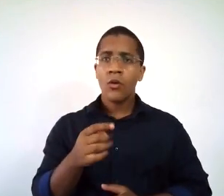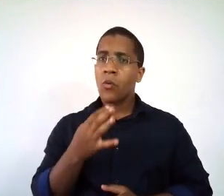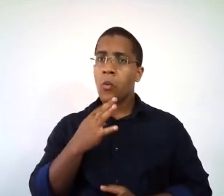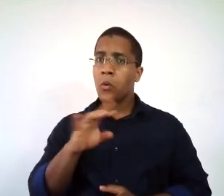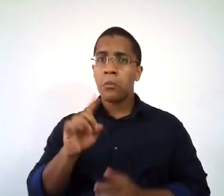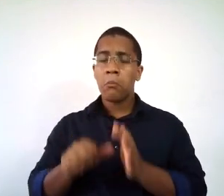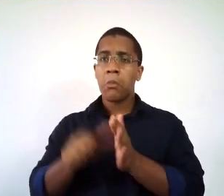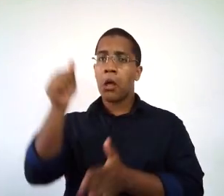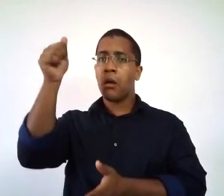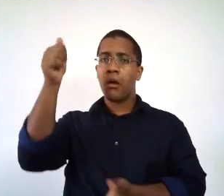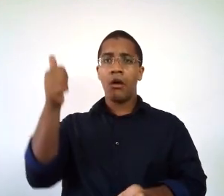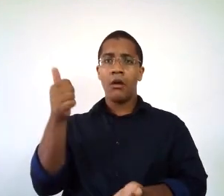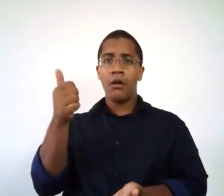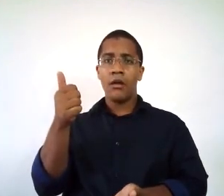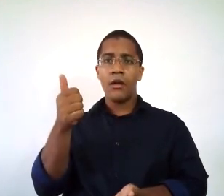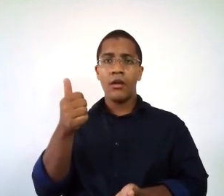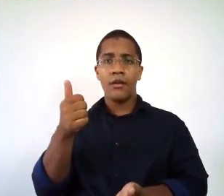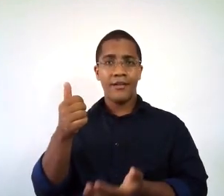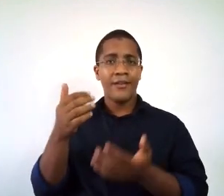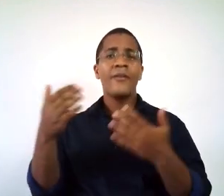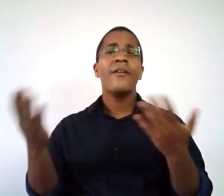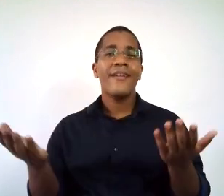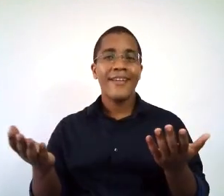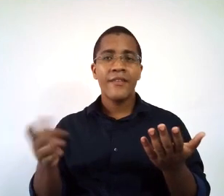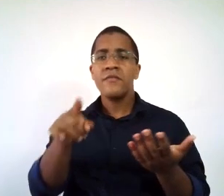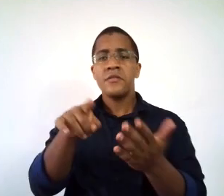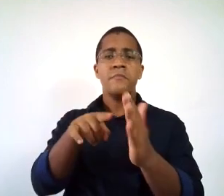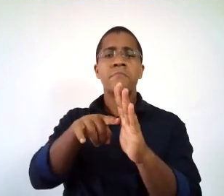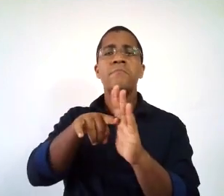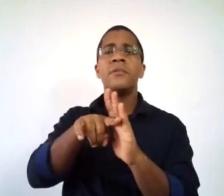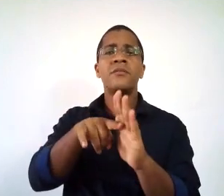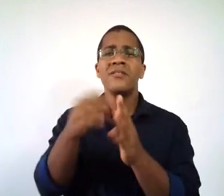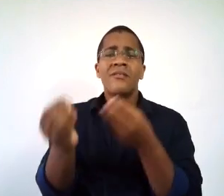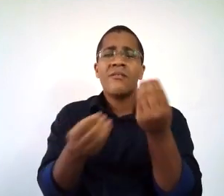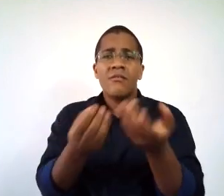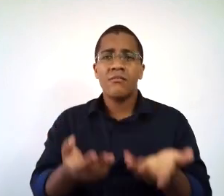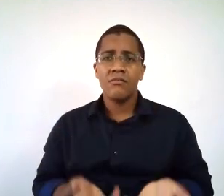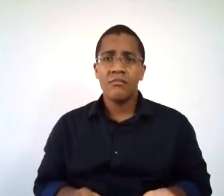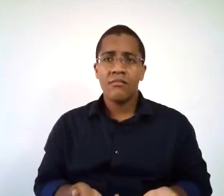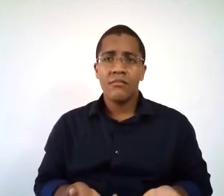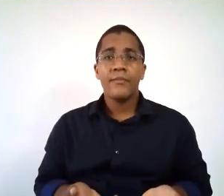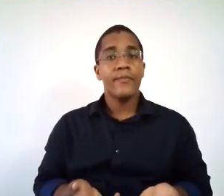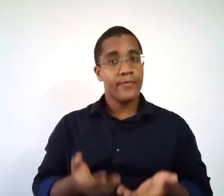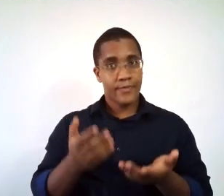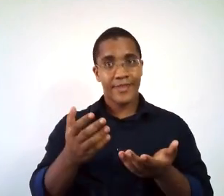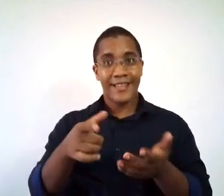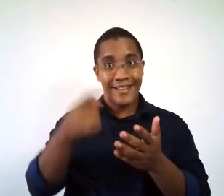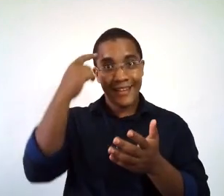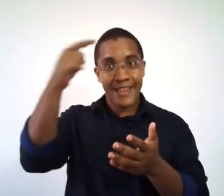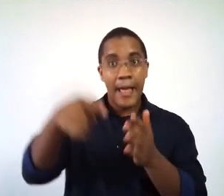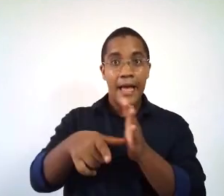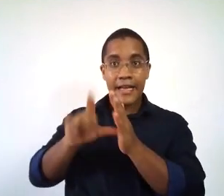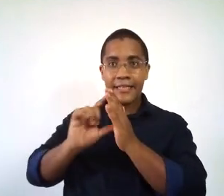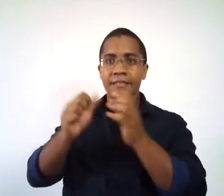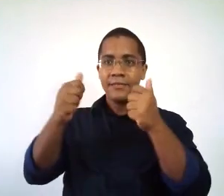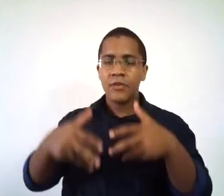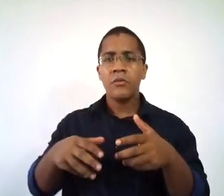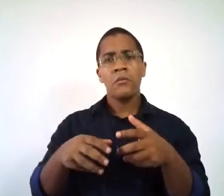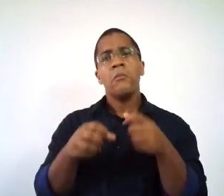nunca vivenciou? Ou até mesmo que você não conhece? Como é que você pode fazer essa pesquisa?